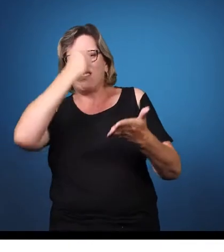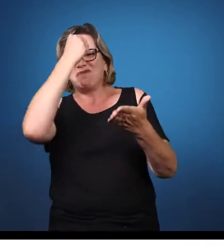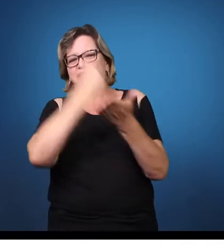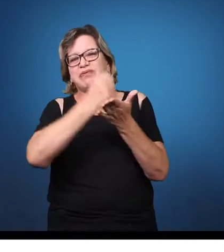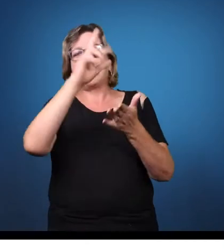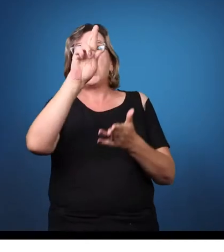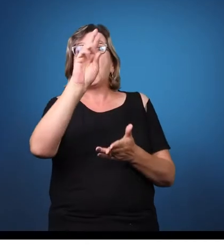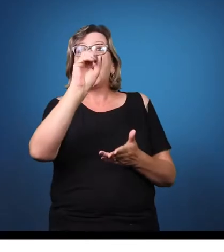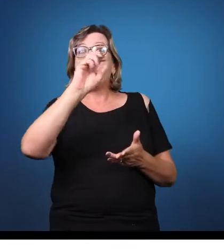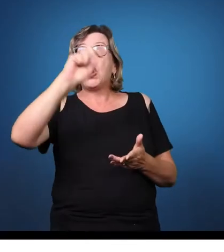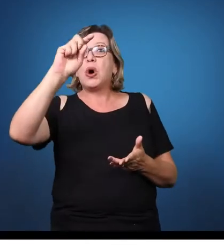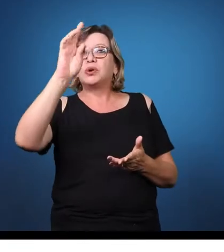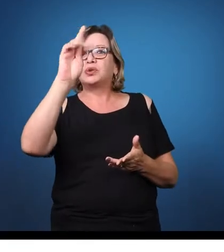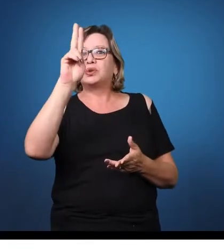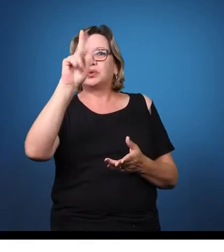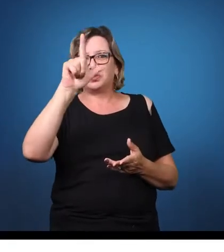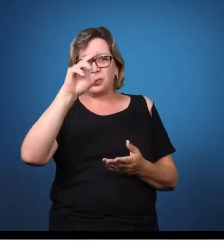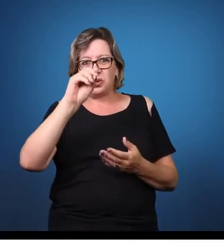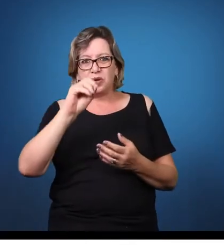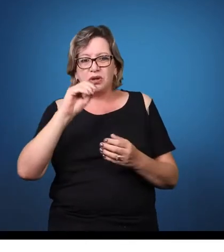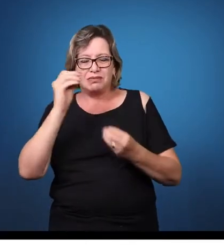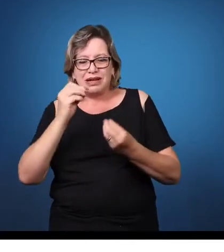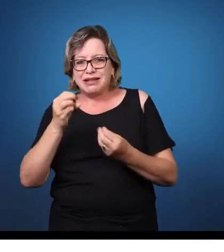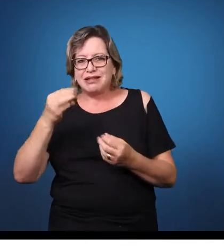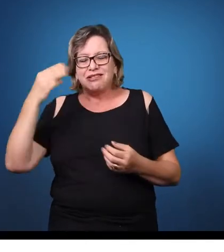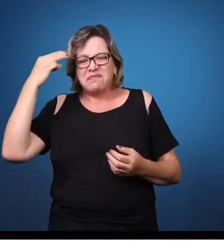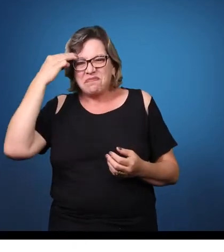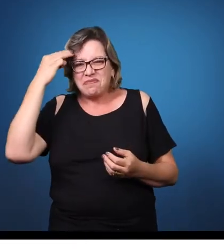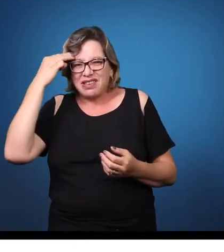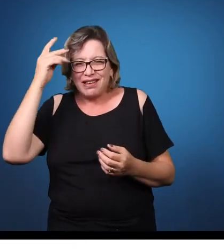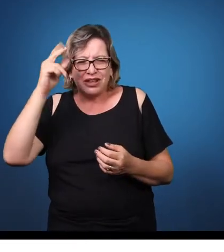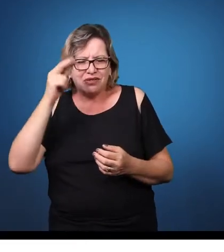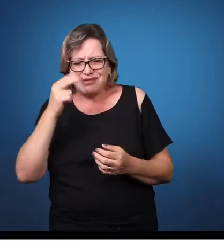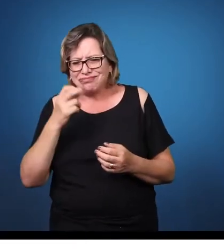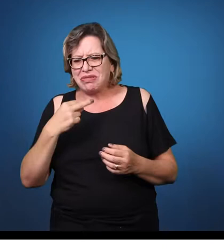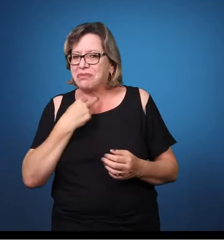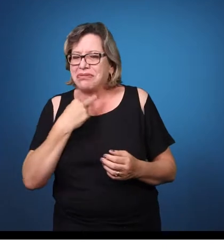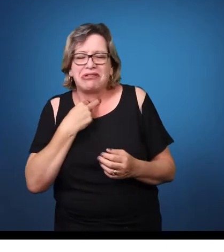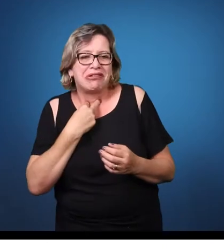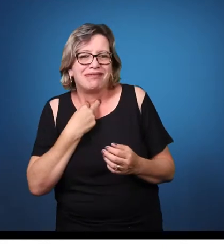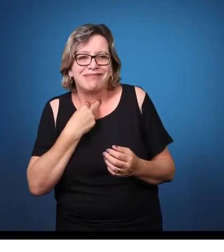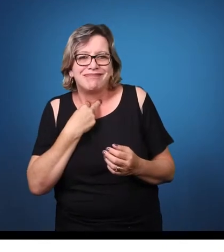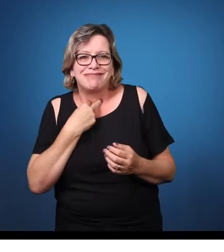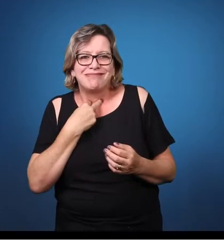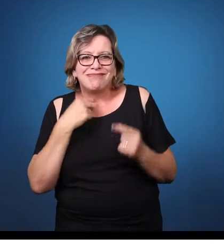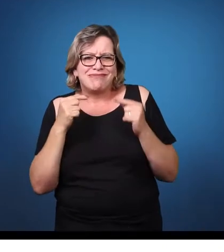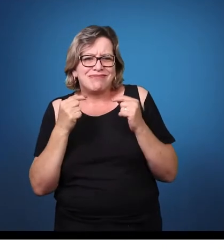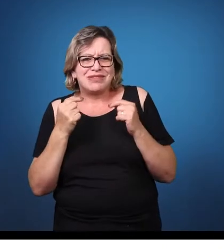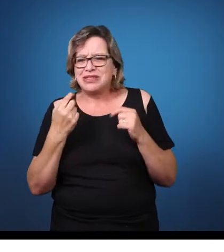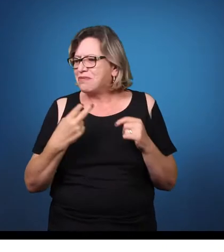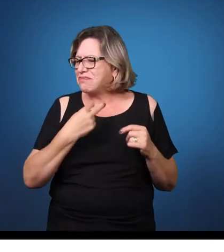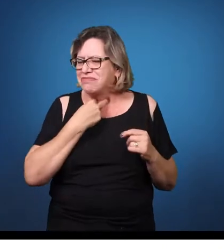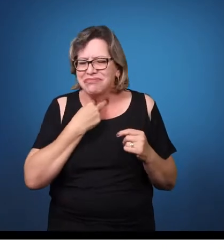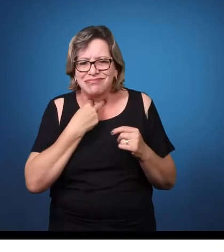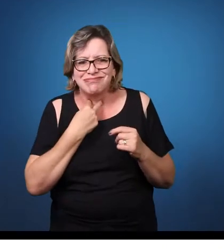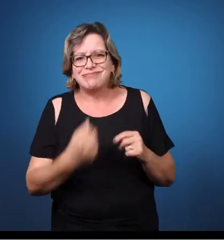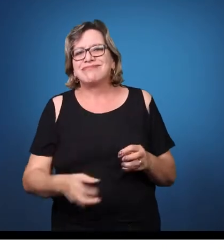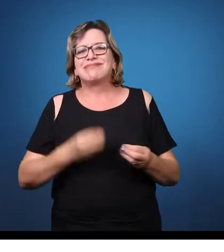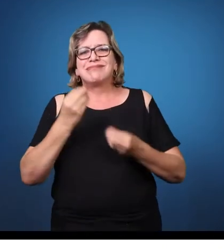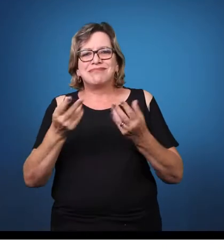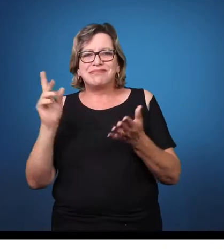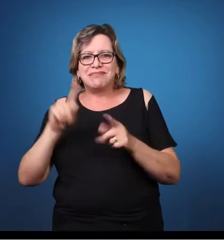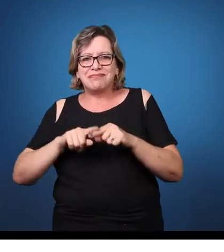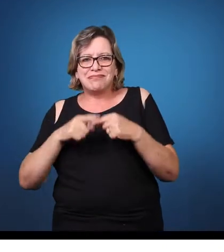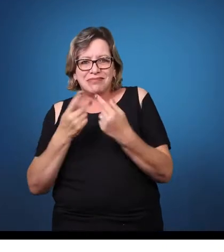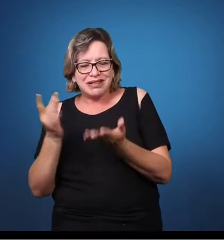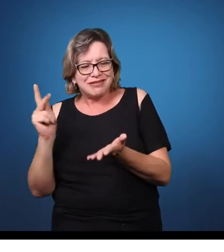seria incapaz, que ele não poderia. E na verdade, mesmo a criança apresentando uma deficiência intelectual,